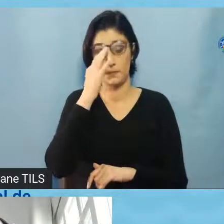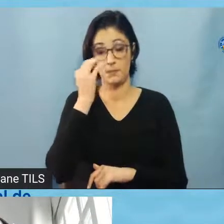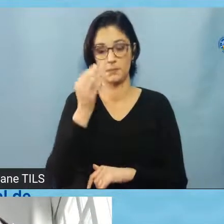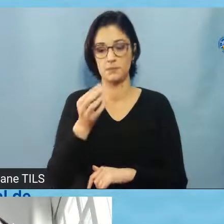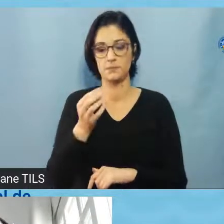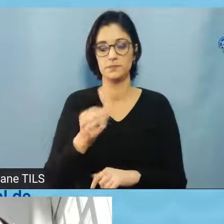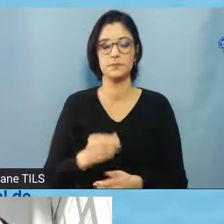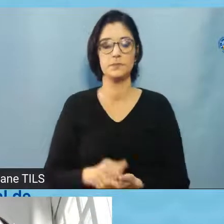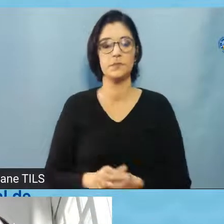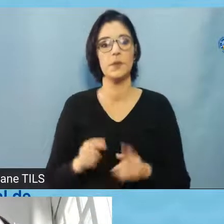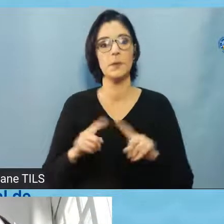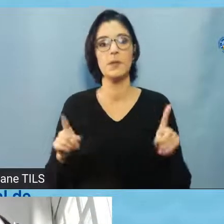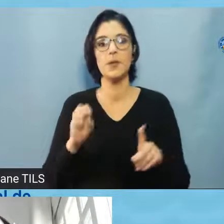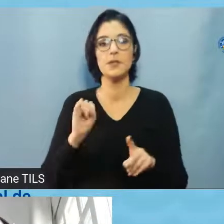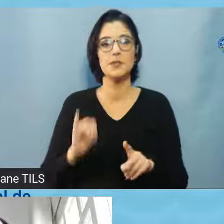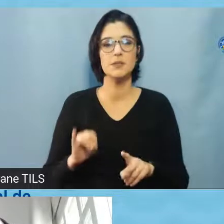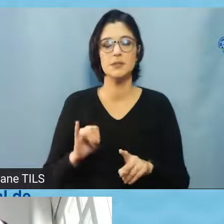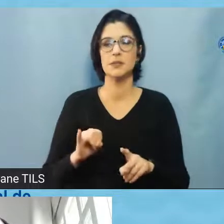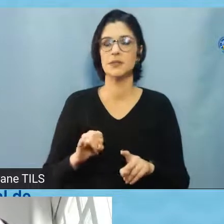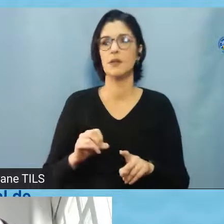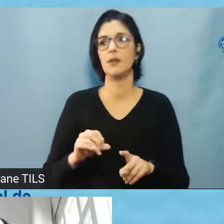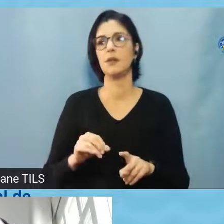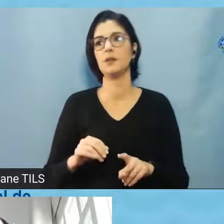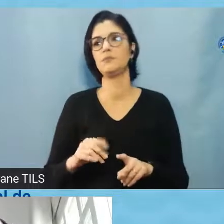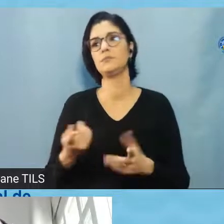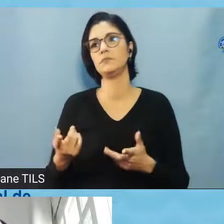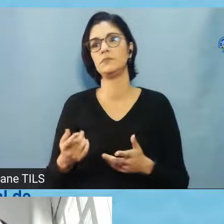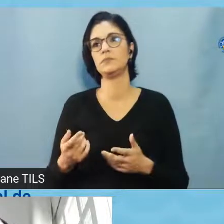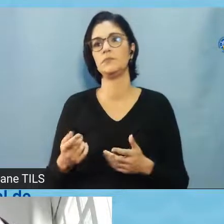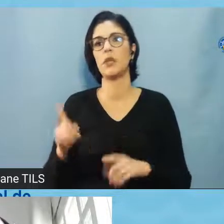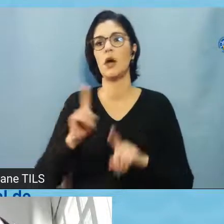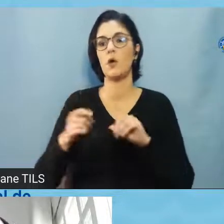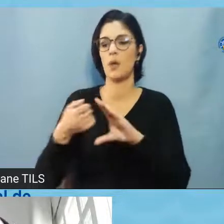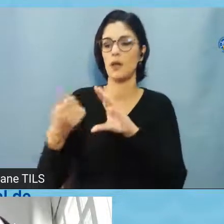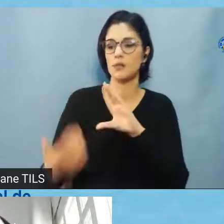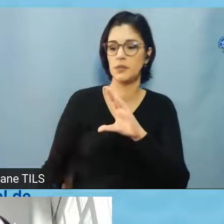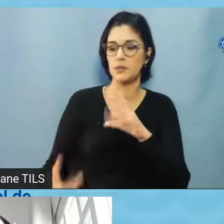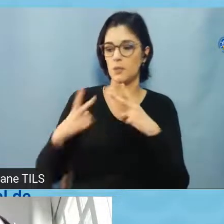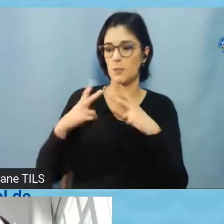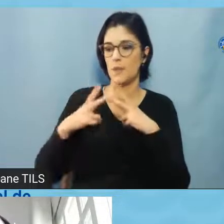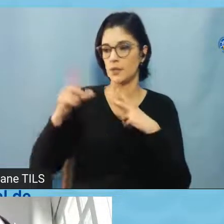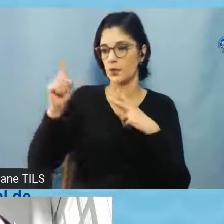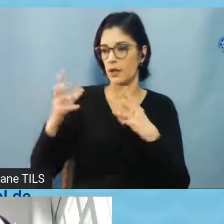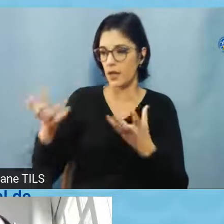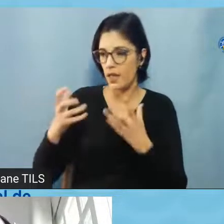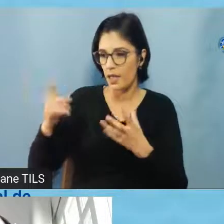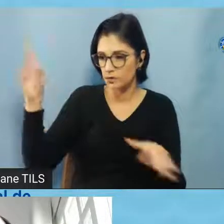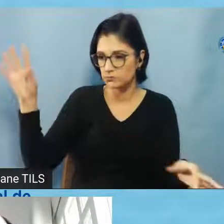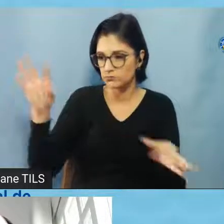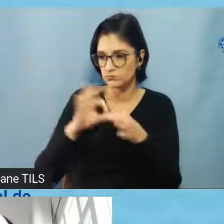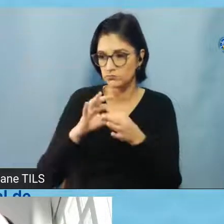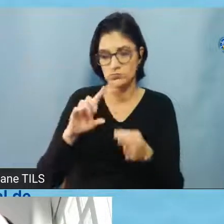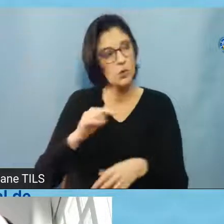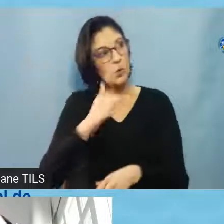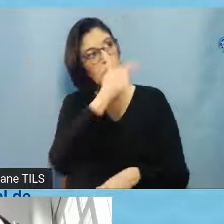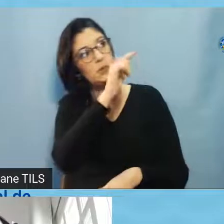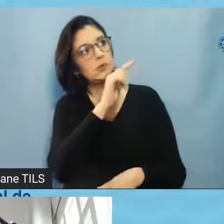pessoais, não é o nome do indivíduo, né, mas características pessoais e quero trabalhar o cruzamento dessas características com,